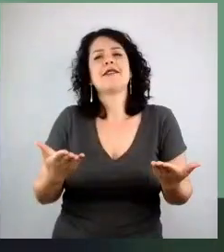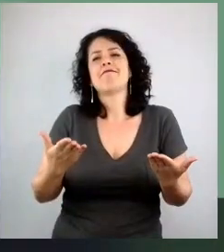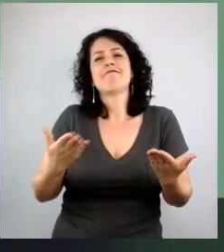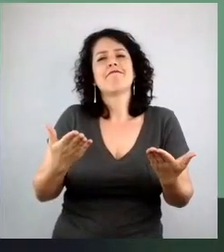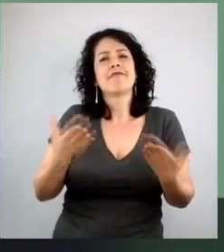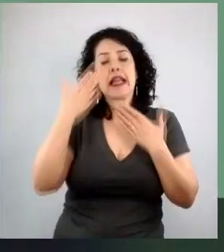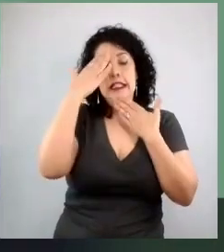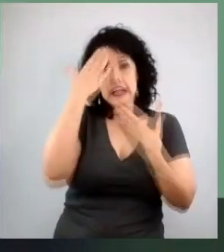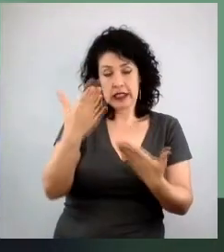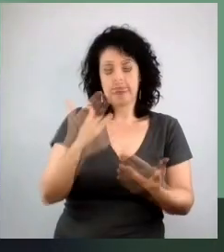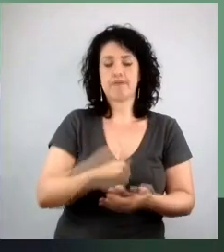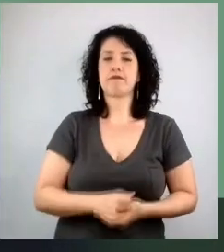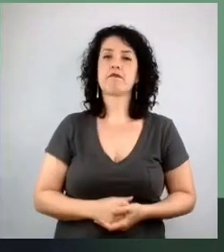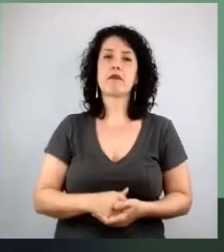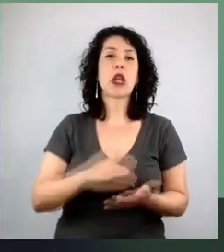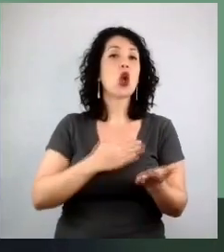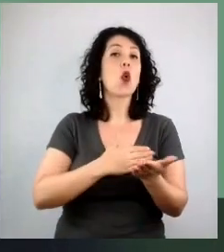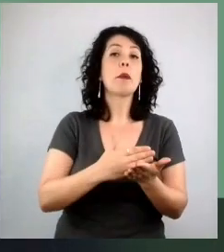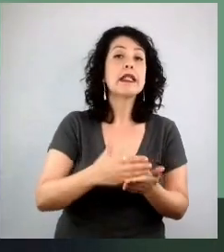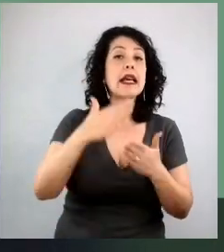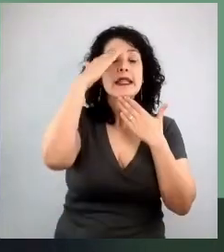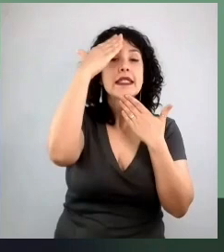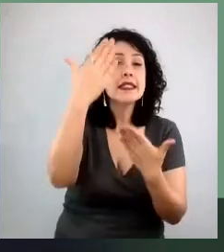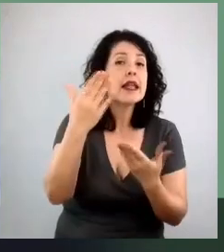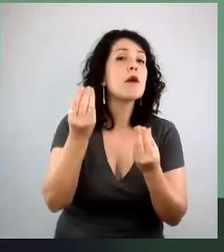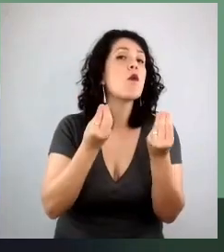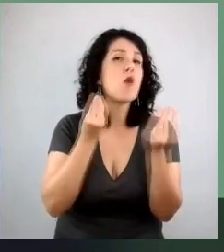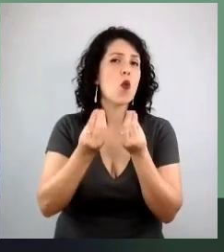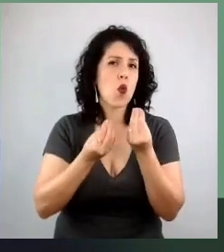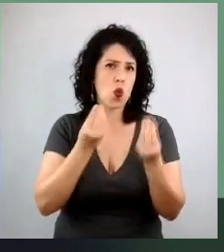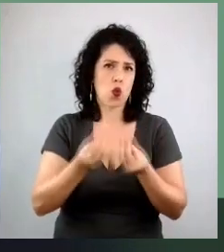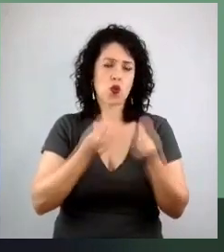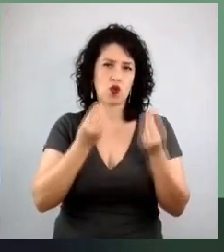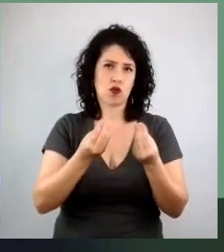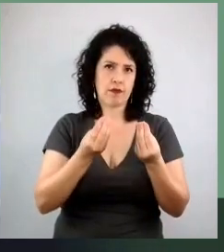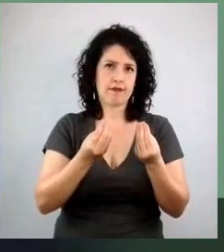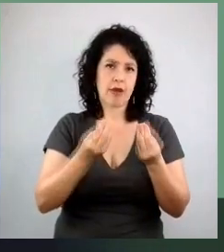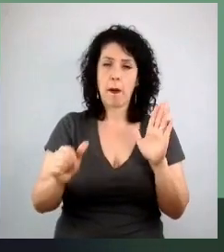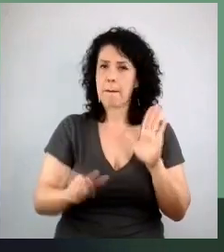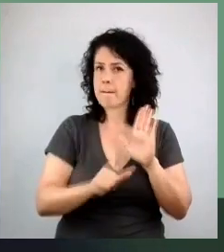agradecimento do começo mesmo, que eu acho que onde a gente tem que começar, pelo meu pai e pela minha mãe,